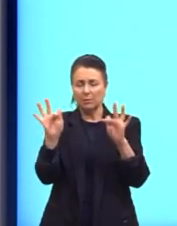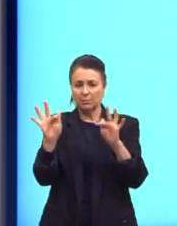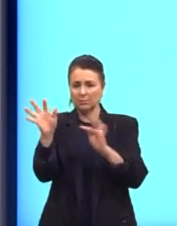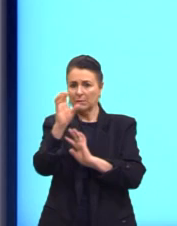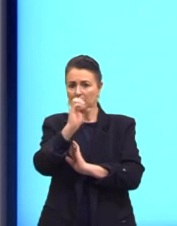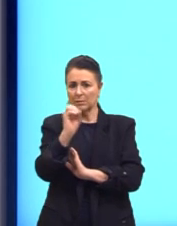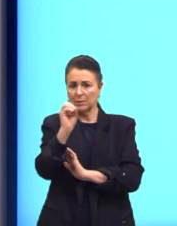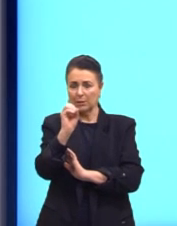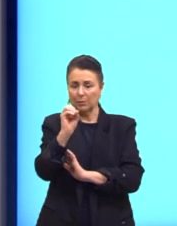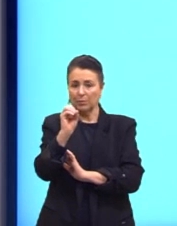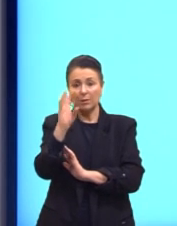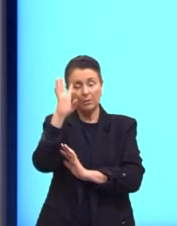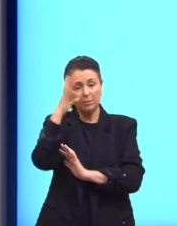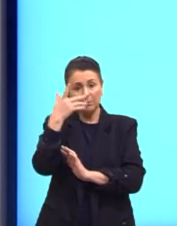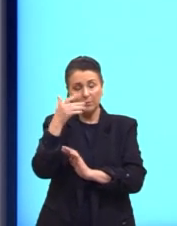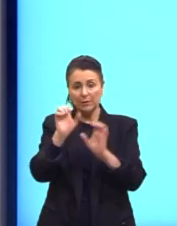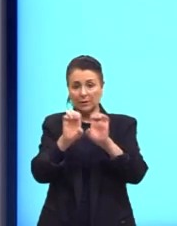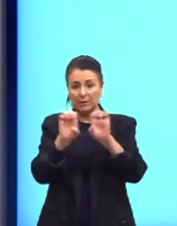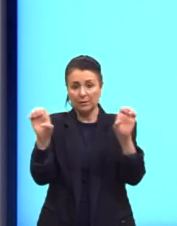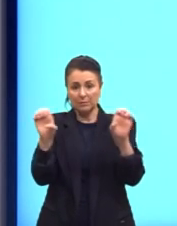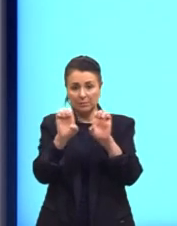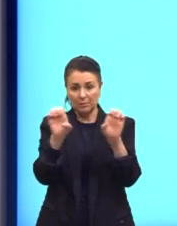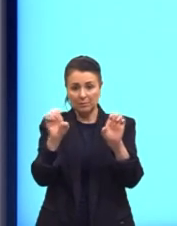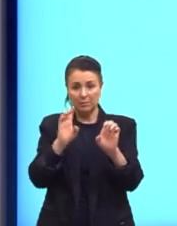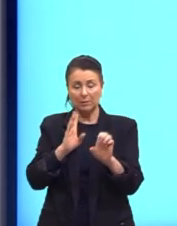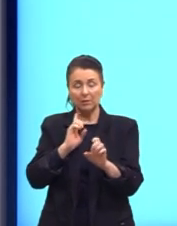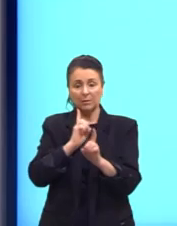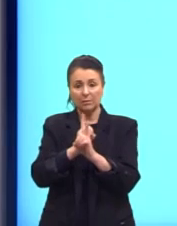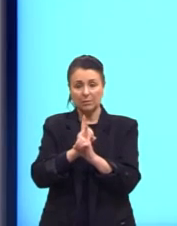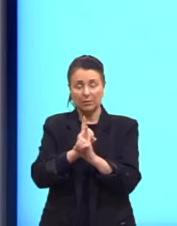e resolve a equação. Vai chegar na mesma solução.